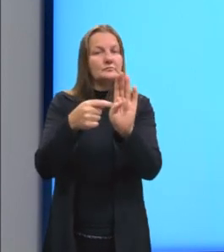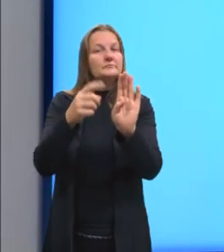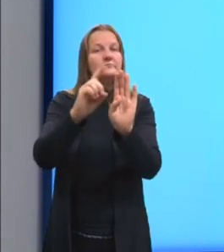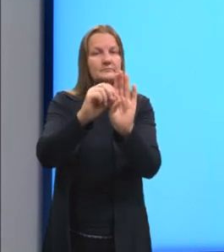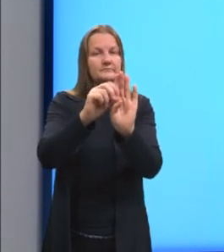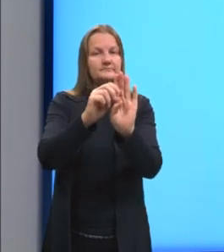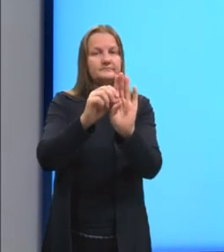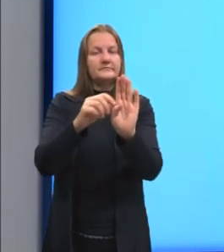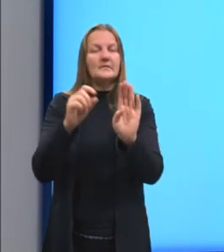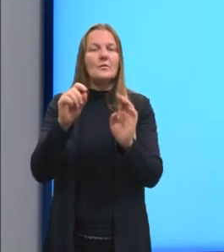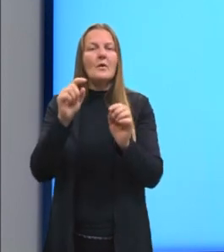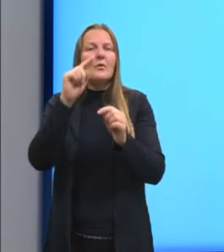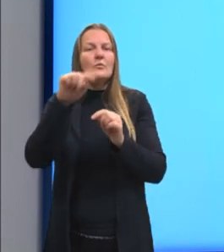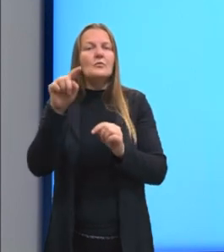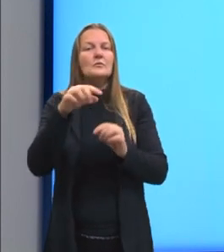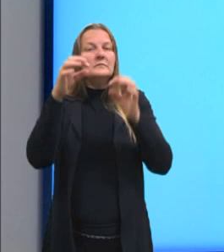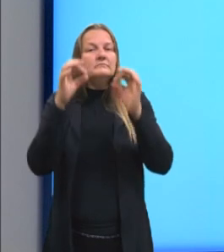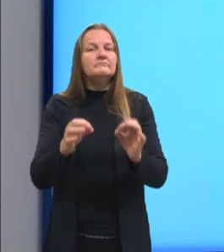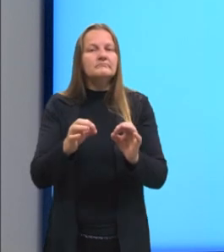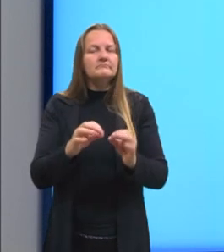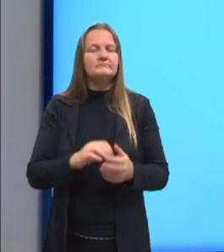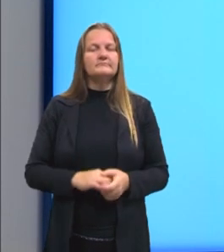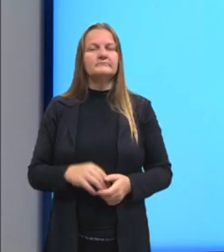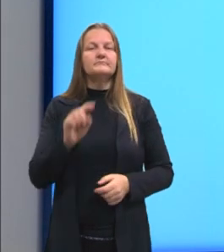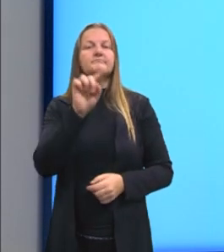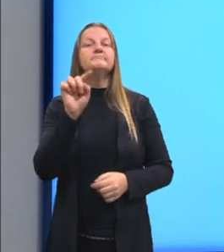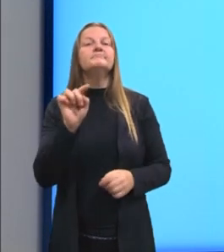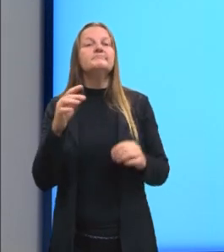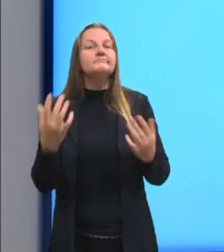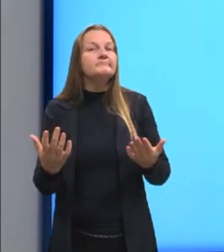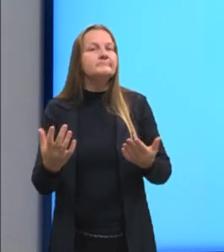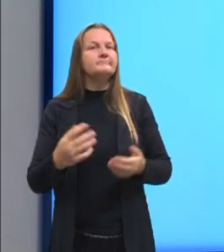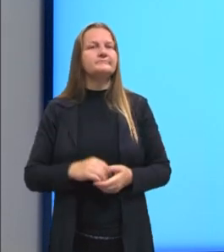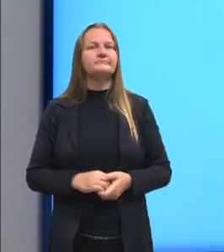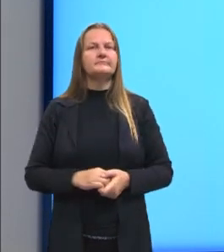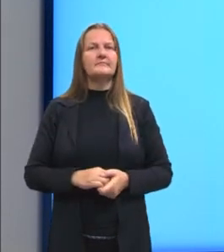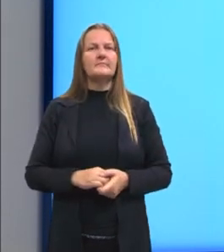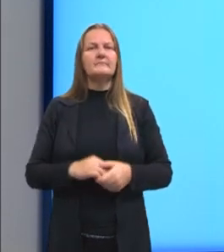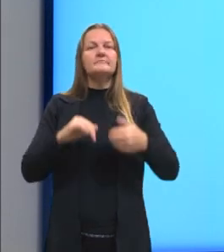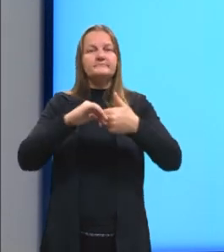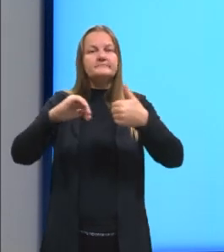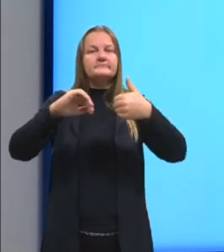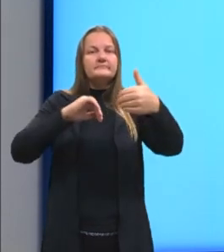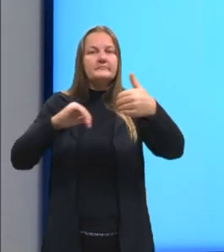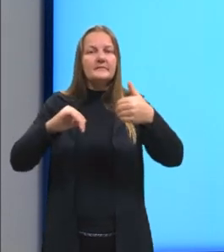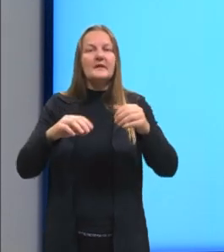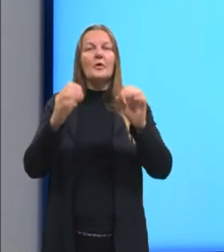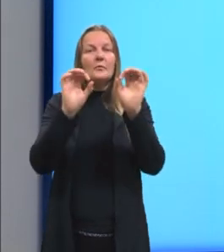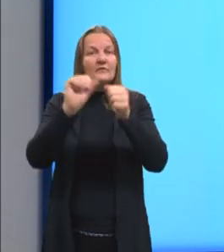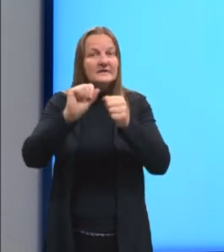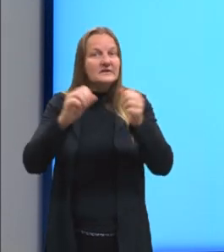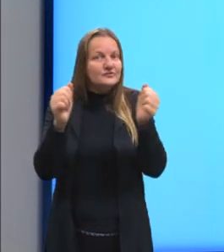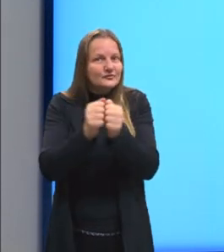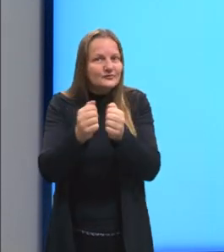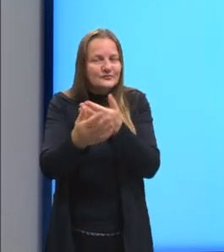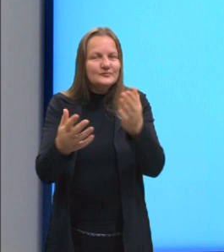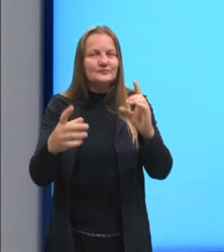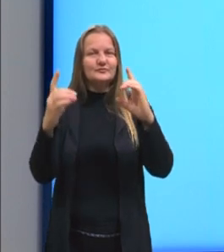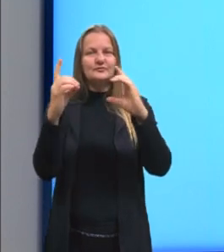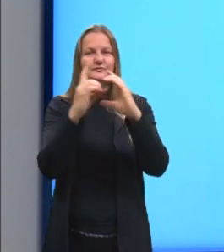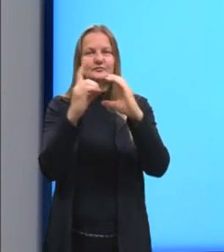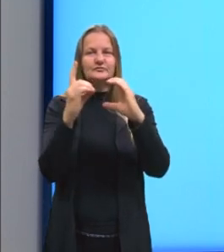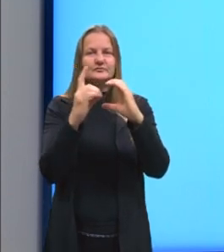apenas marcar a alternativa correta. Então, aqui eu separei, primeiro, o diâmetro interno, né?